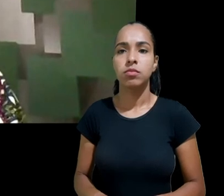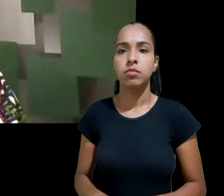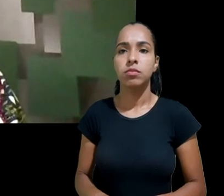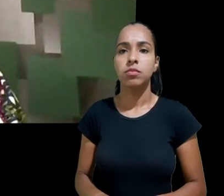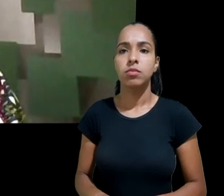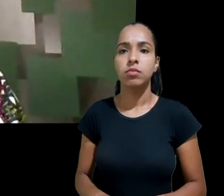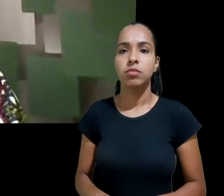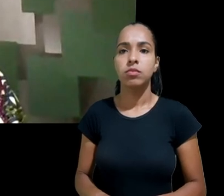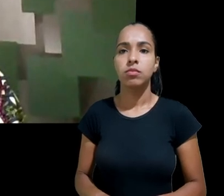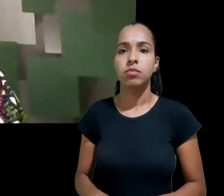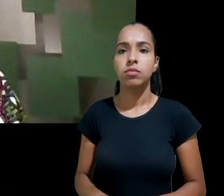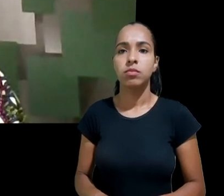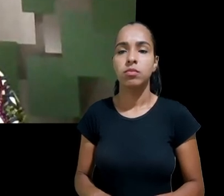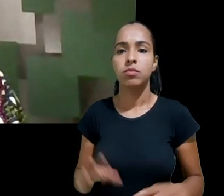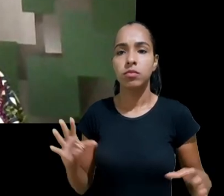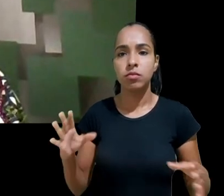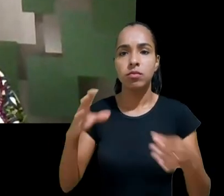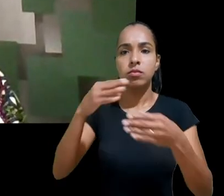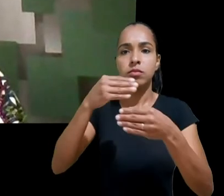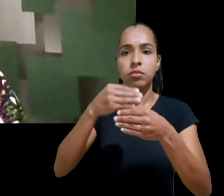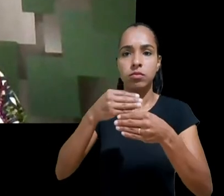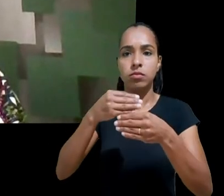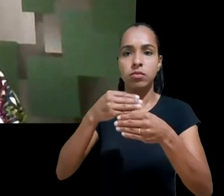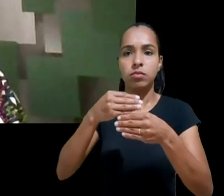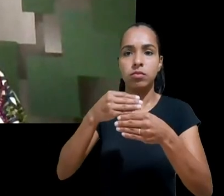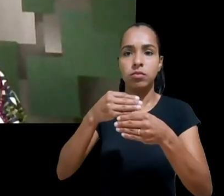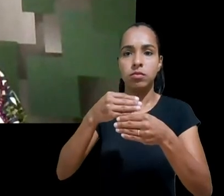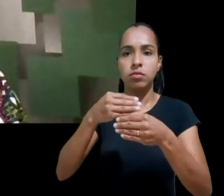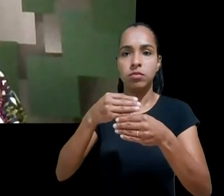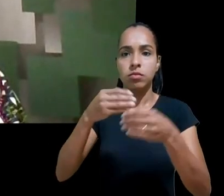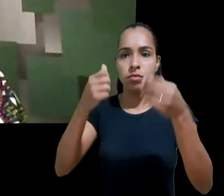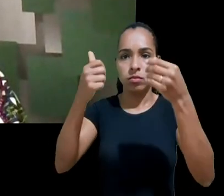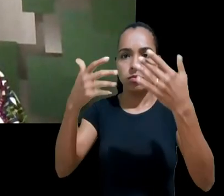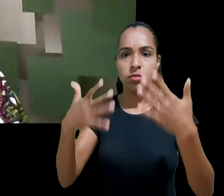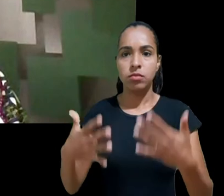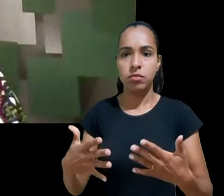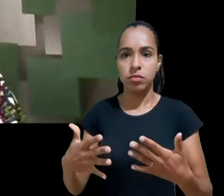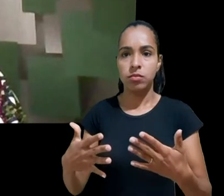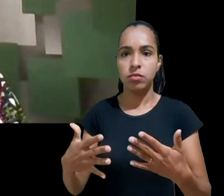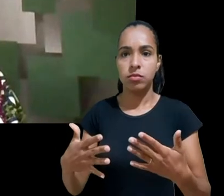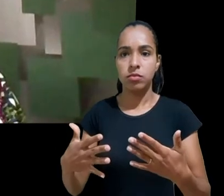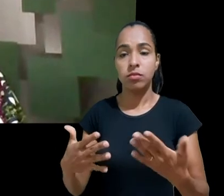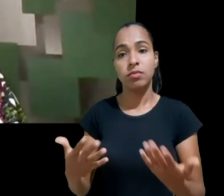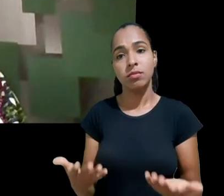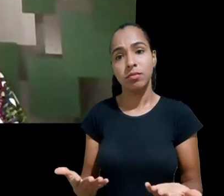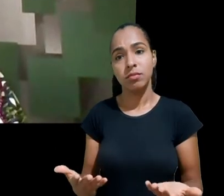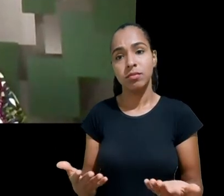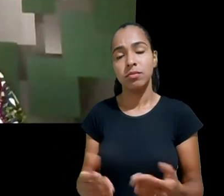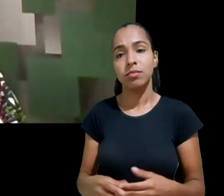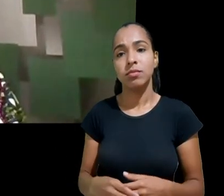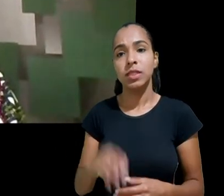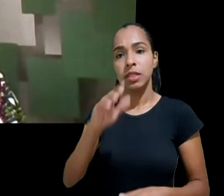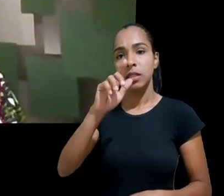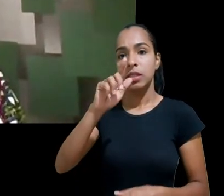Resumindo isso é o que está acontecendo em Gana e em alguns países africanos